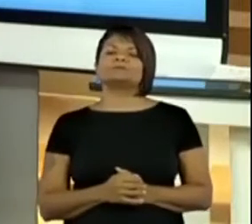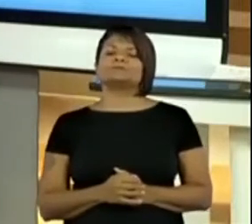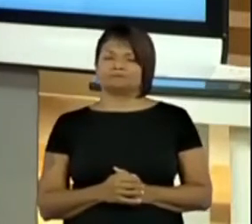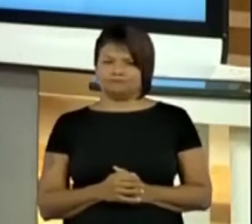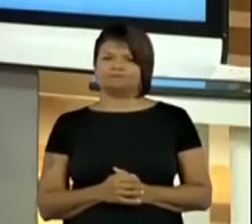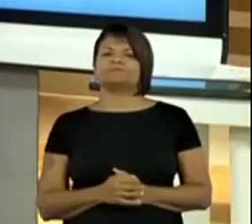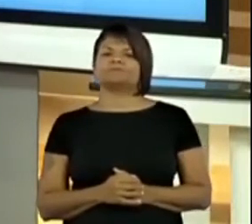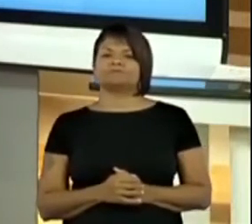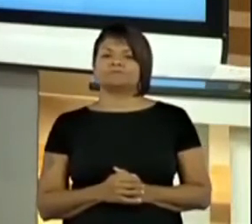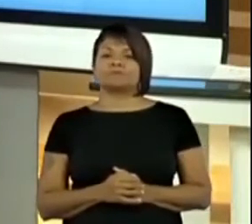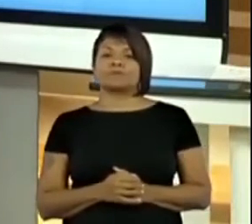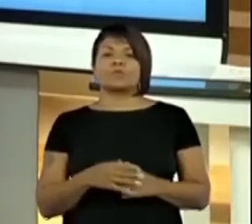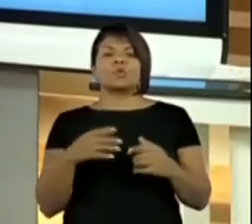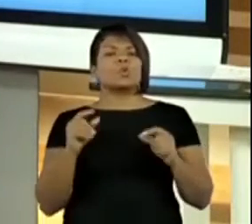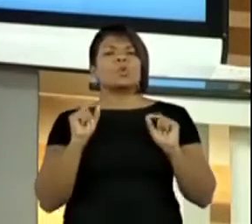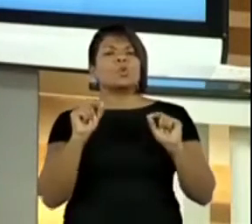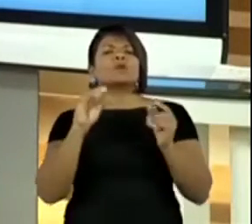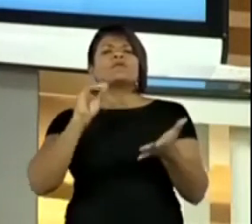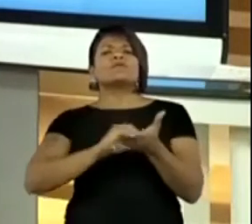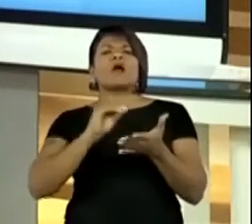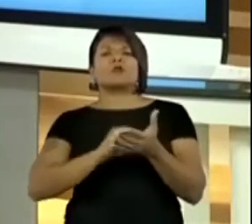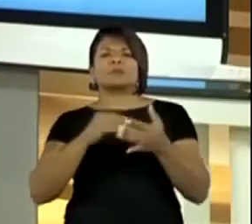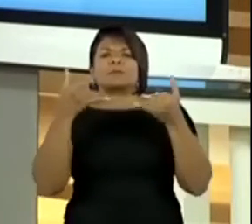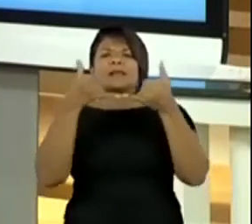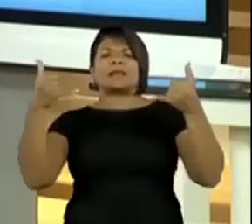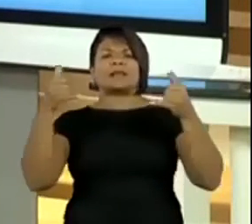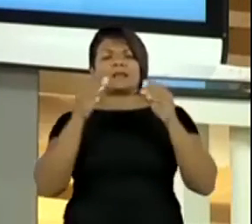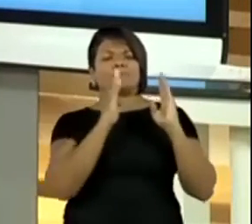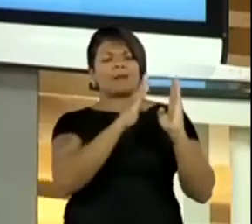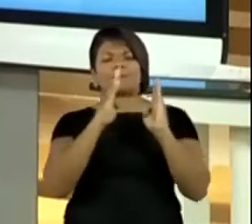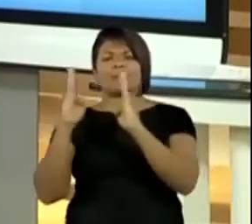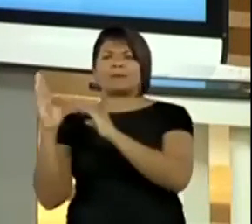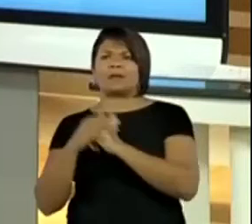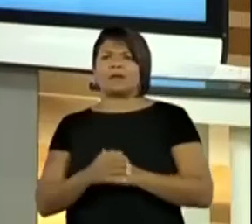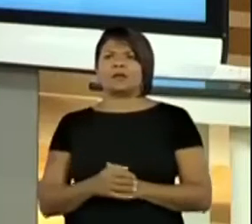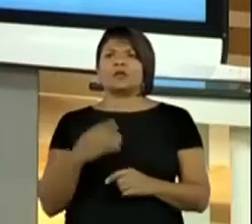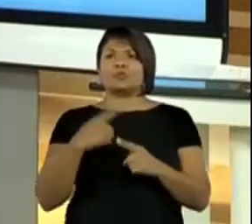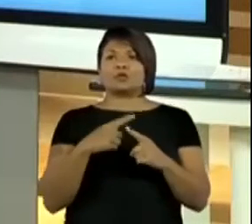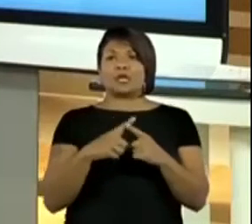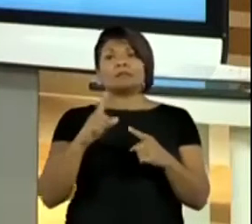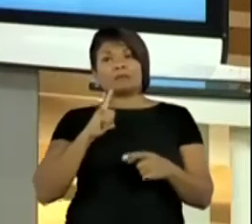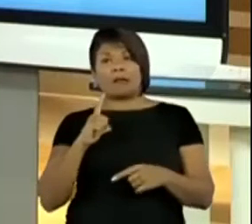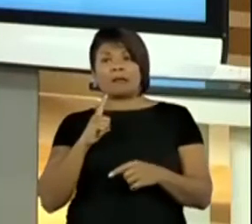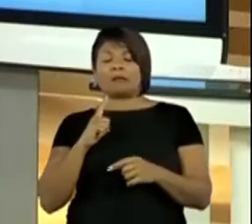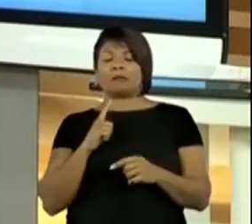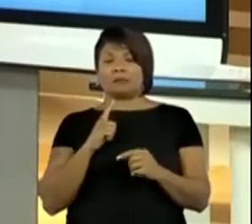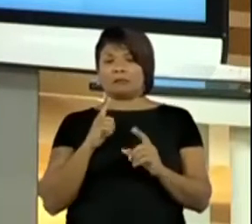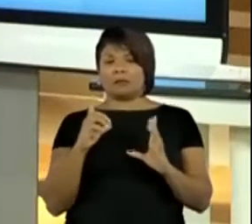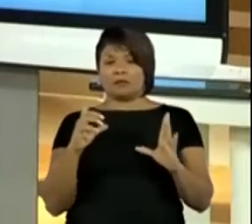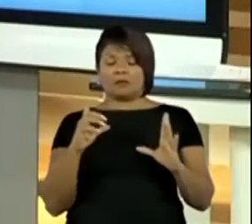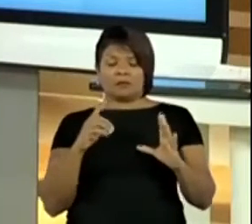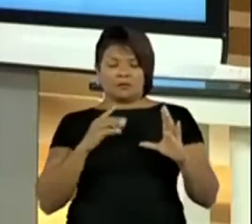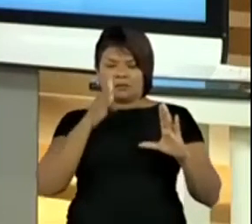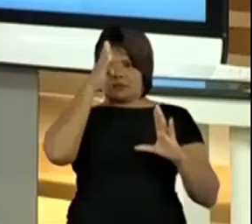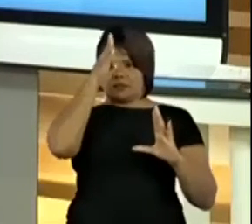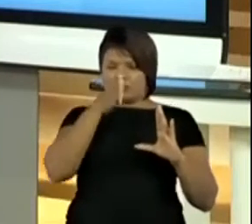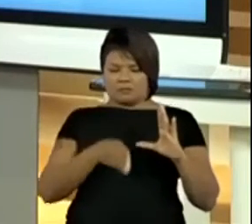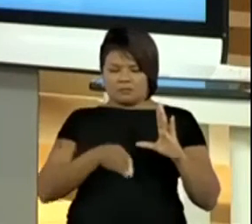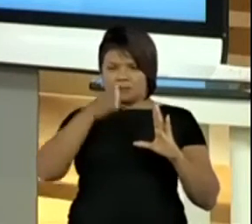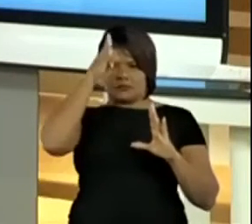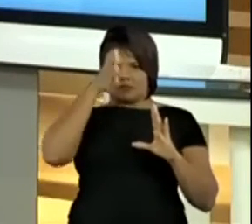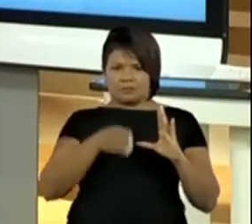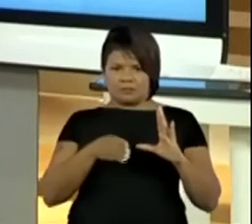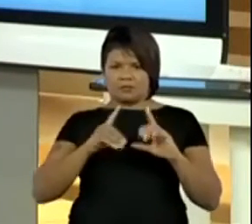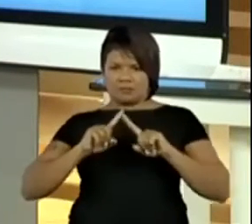Aí, o que falta para eu fazer uma linha? Se eu tenho um aqui, um aqui, para eu formar a linha, eu